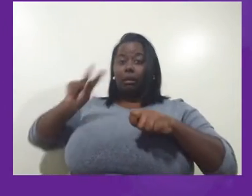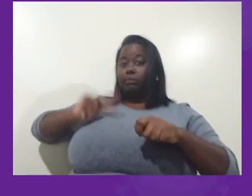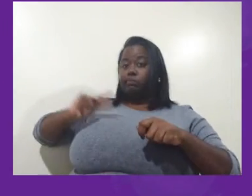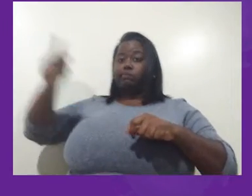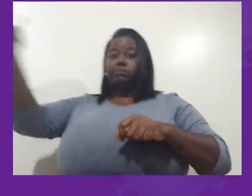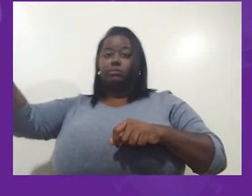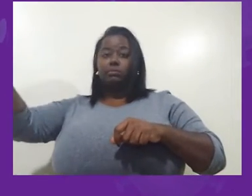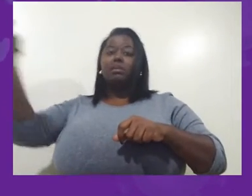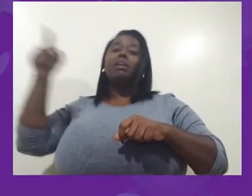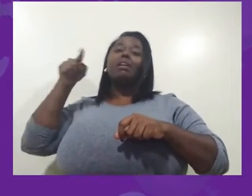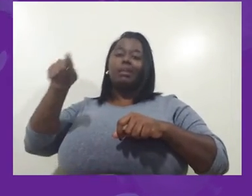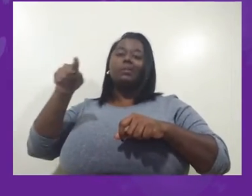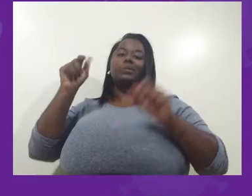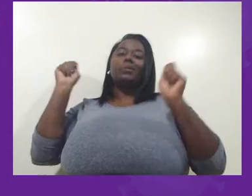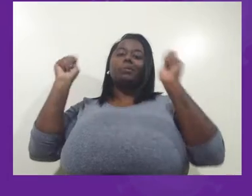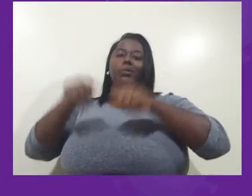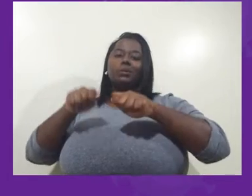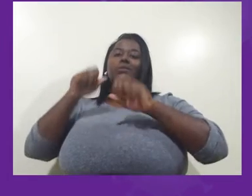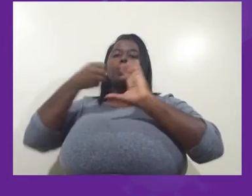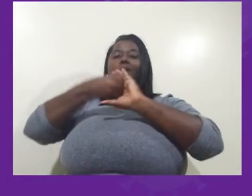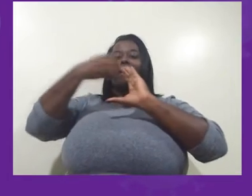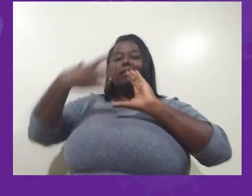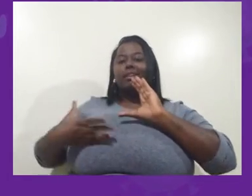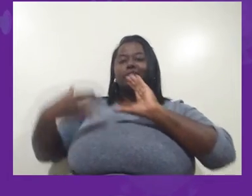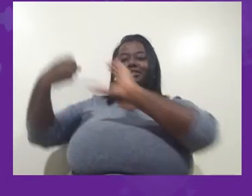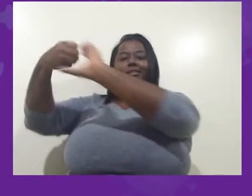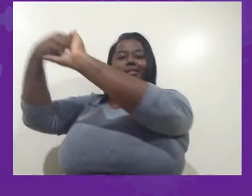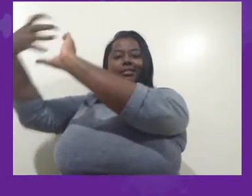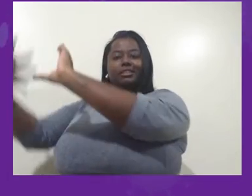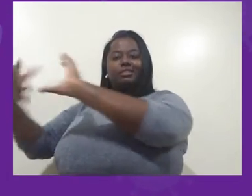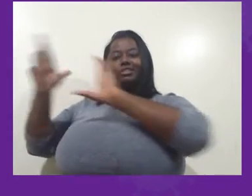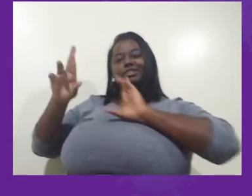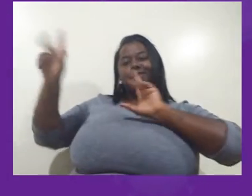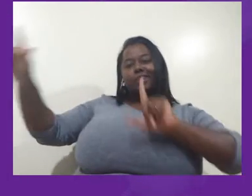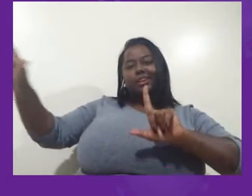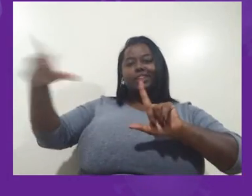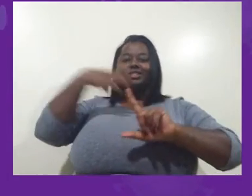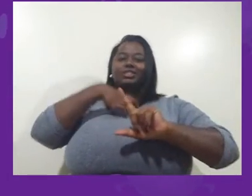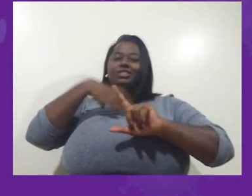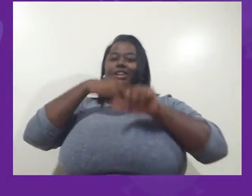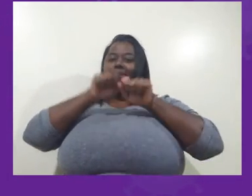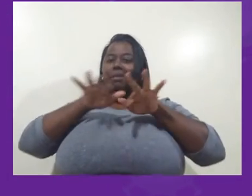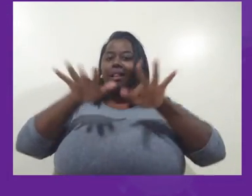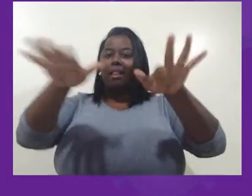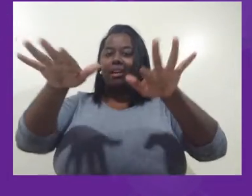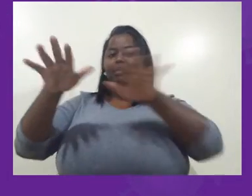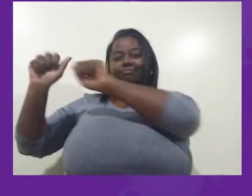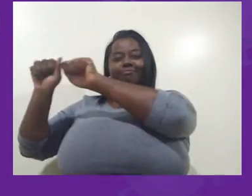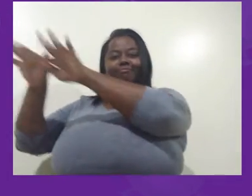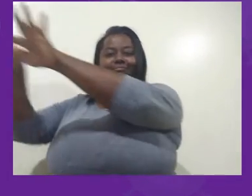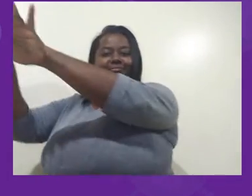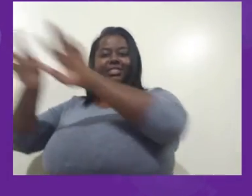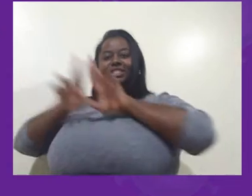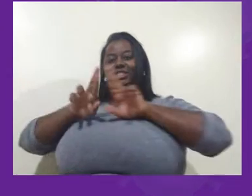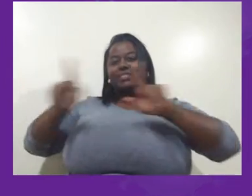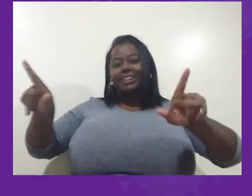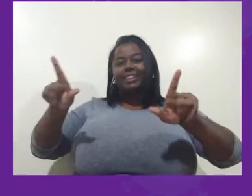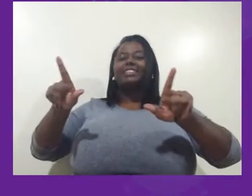fez modificações no vírus, fazendo com que ele adquirisse essa característica de transmissão e de fazer doença grave, igual